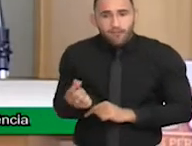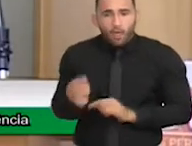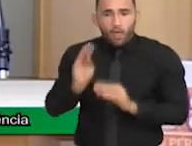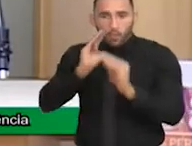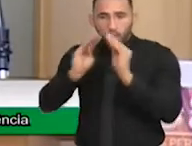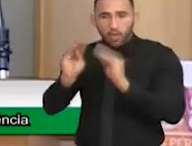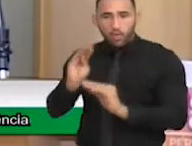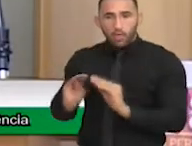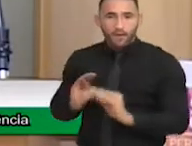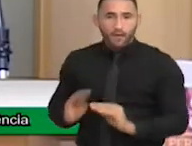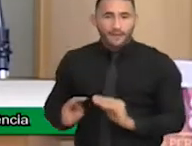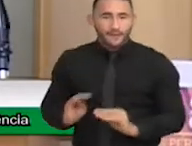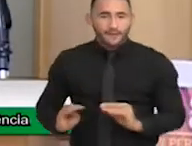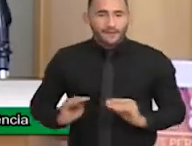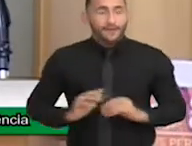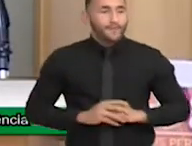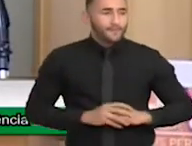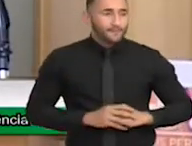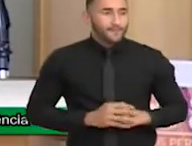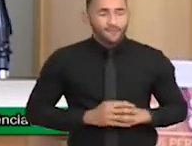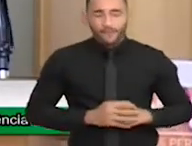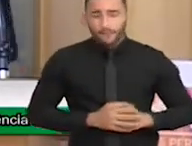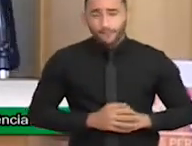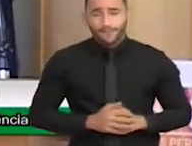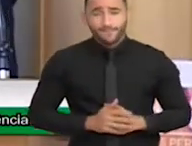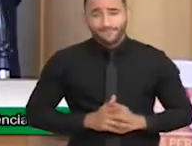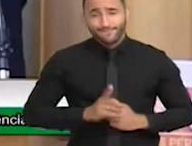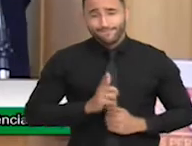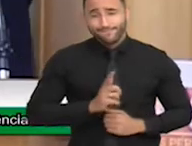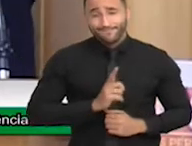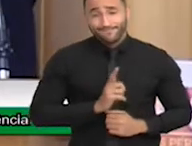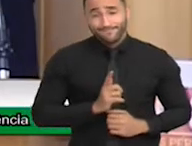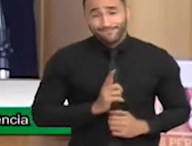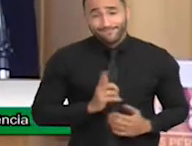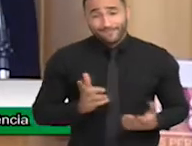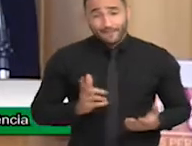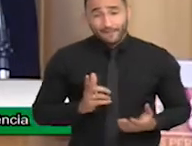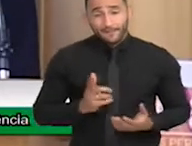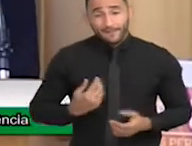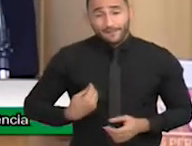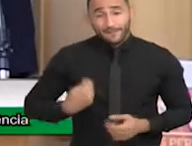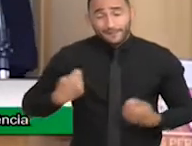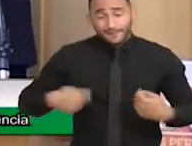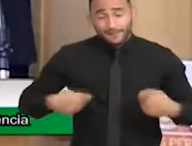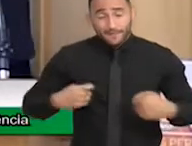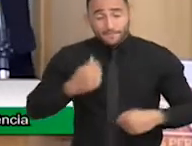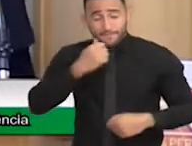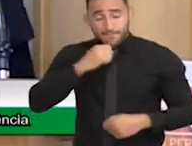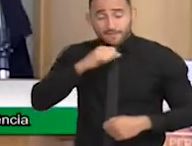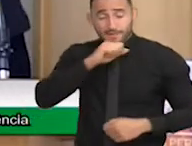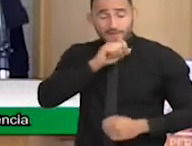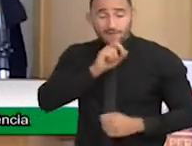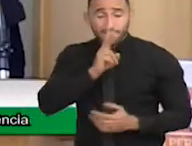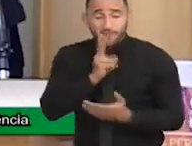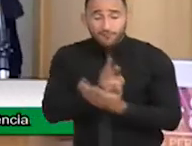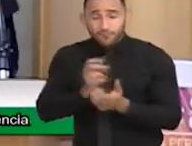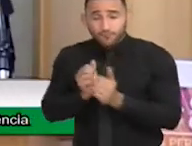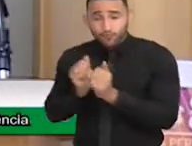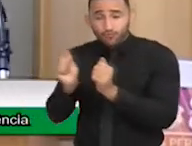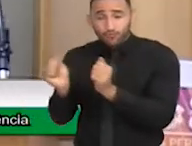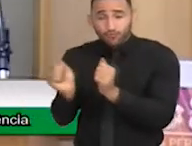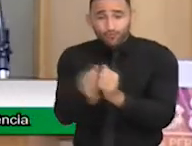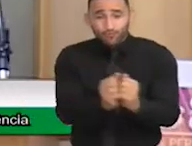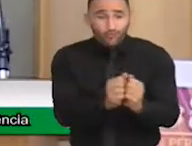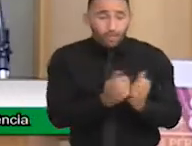financeira, que tem que fazer essa rotina de terapia que todo mundo comentou até